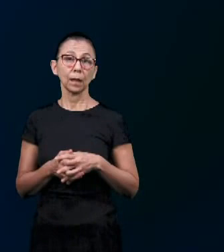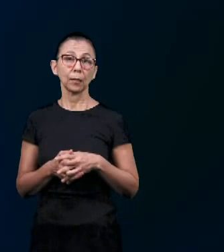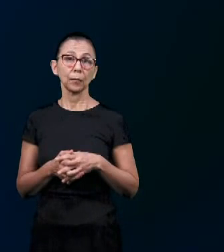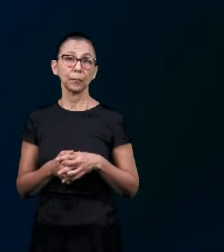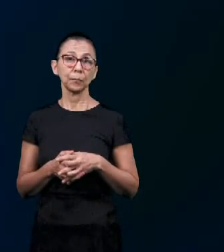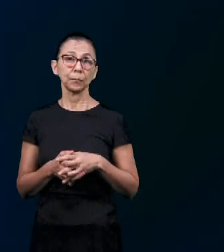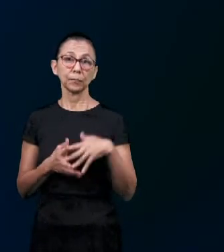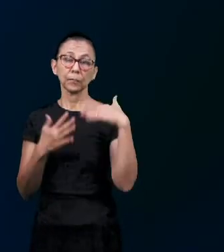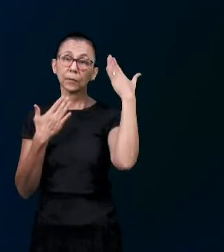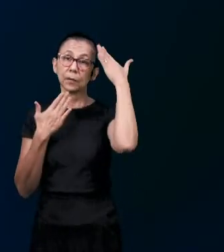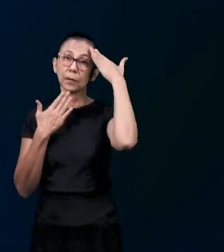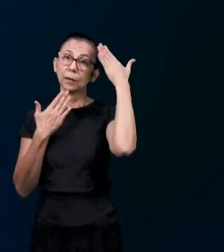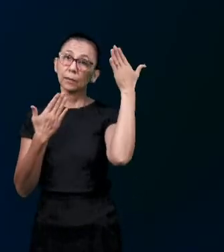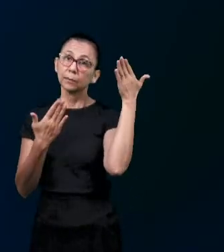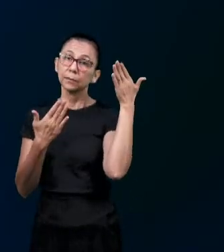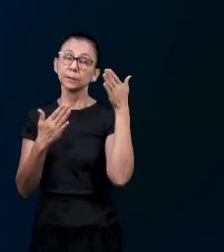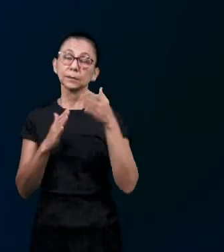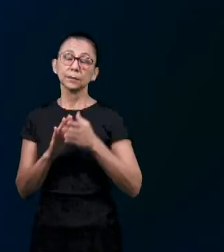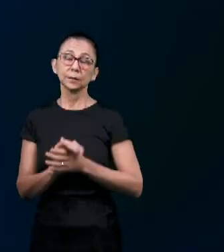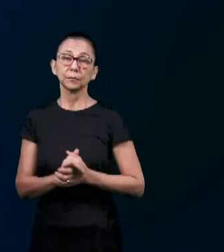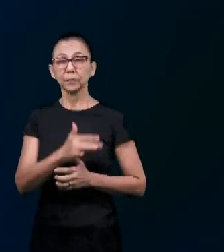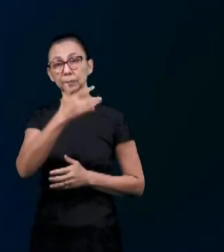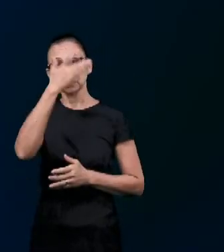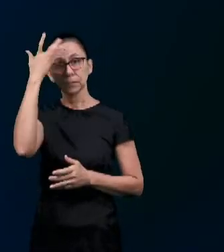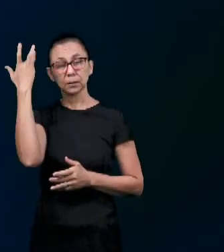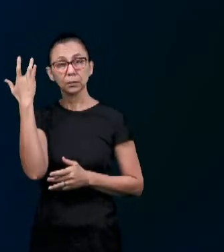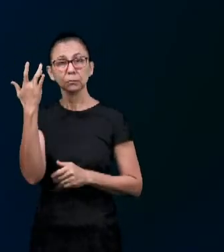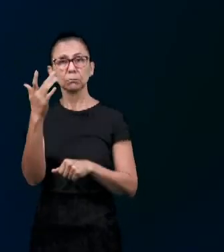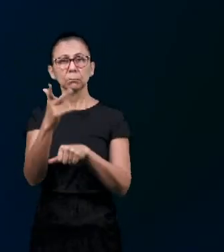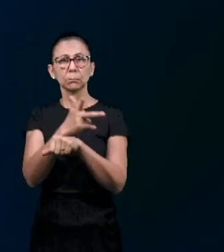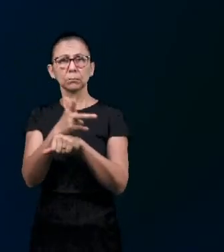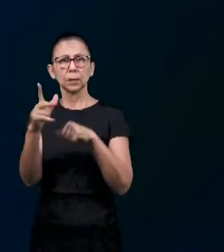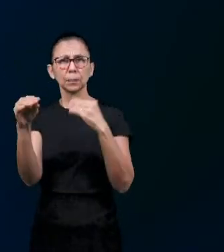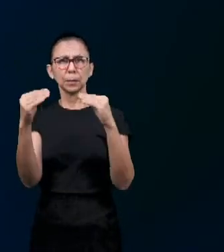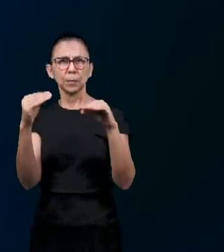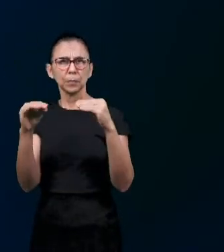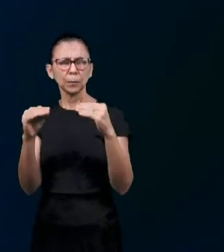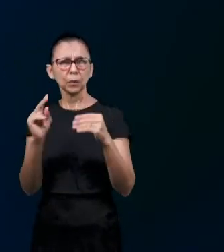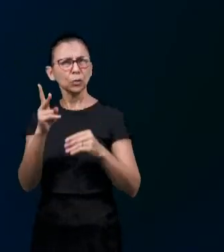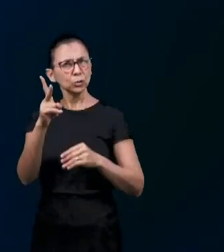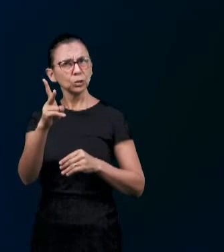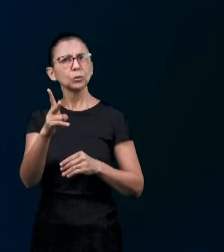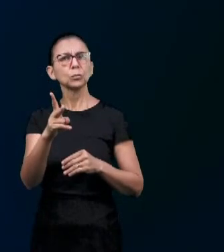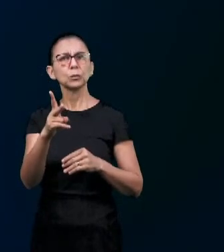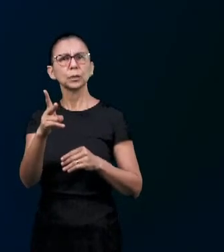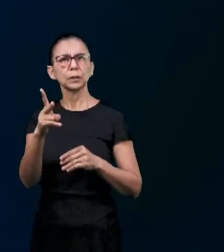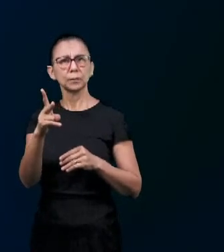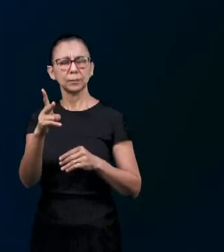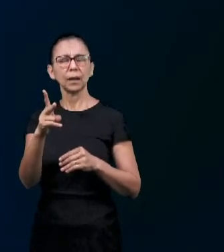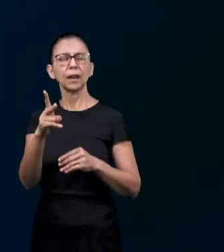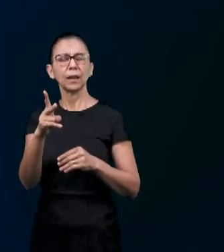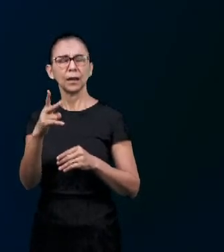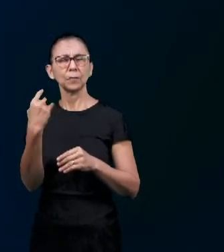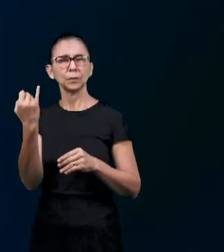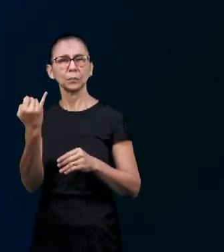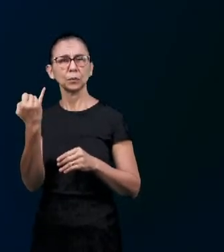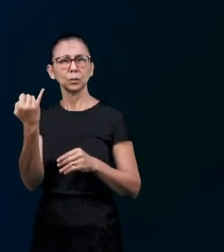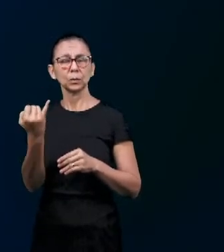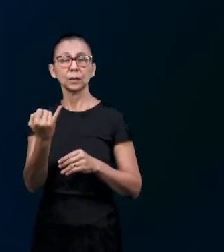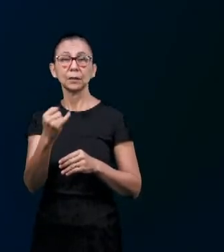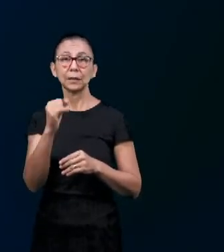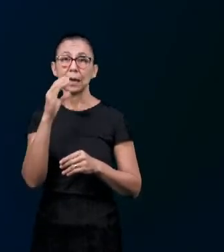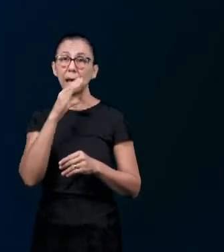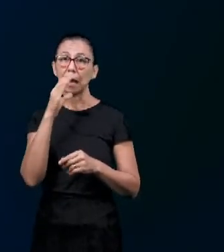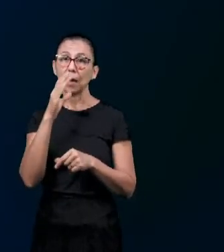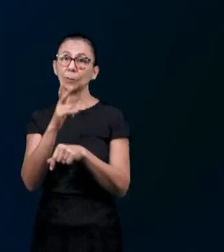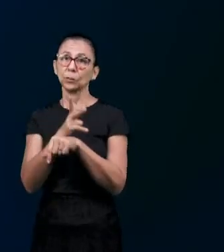agradecer Aqueles que têm enviado Seus vídeos Não deixem de enviá-los Seus vídeos Recomendamos Que não sejam vídeos Muito longos De muitos